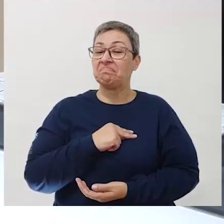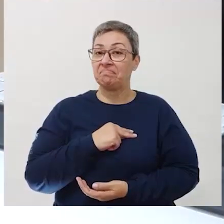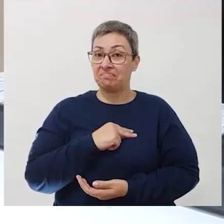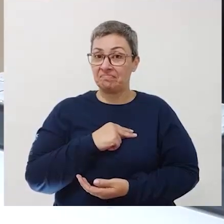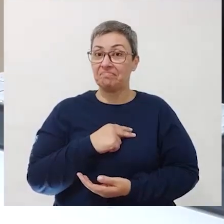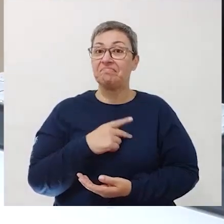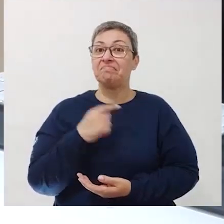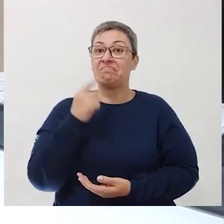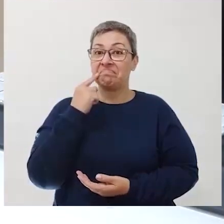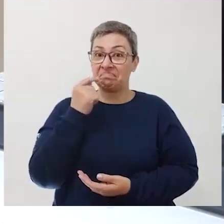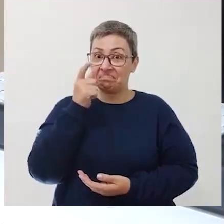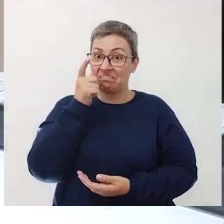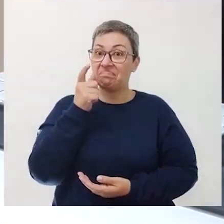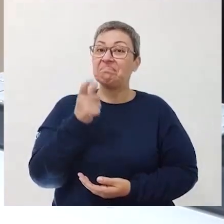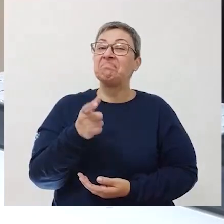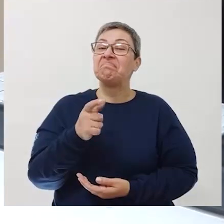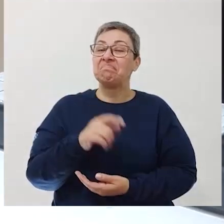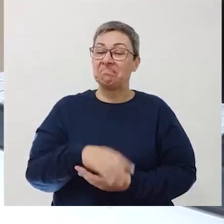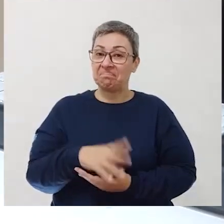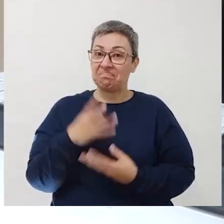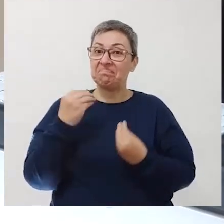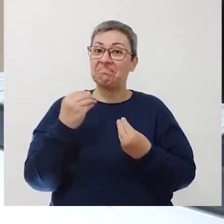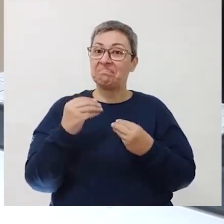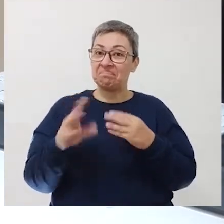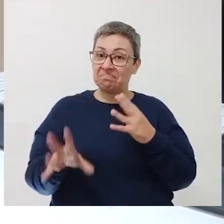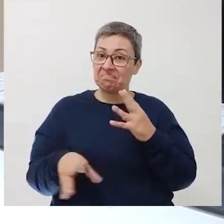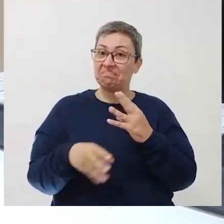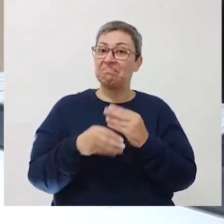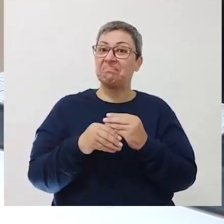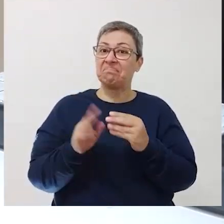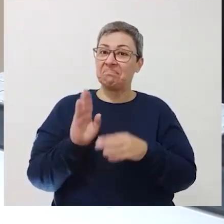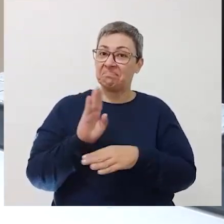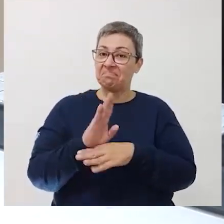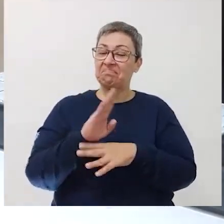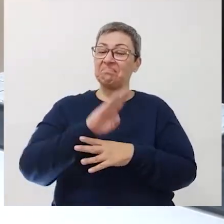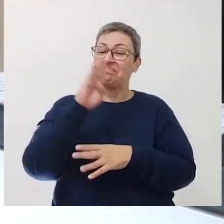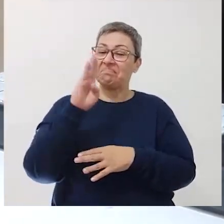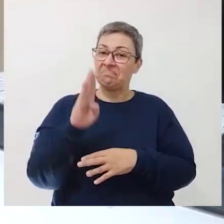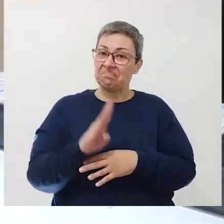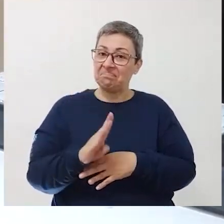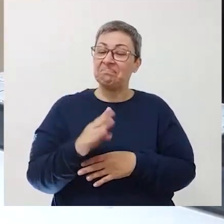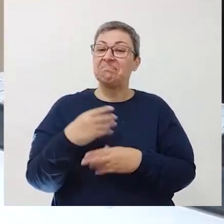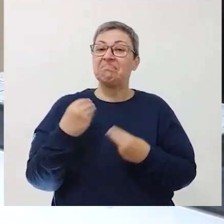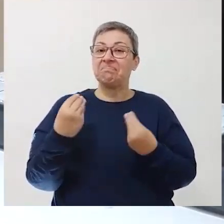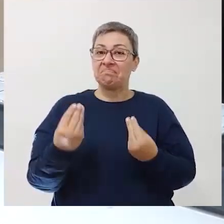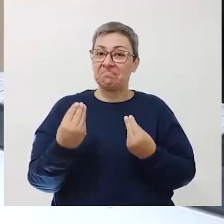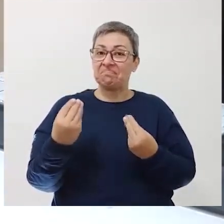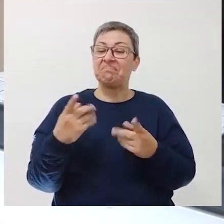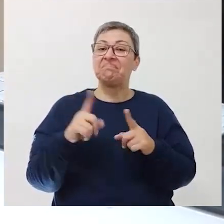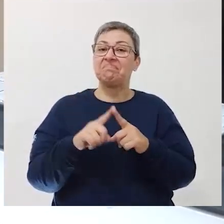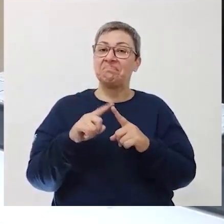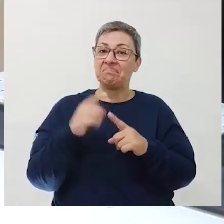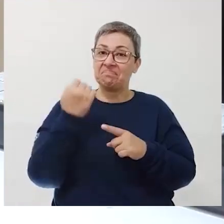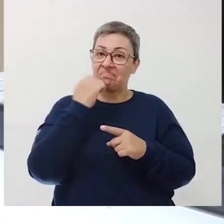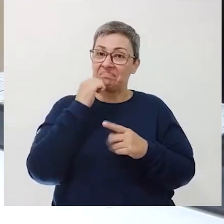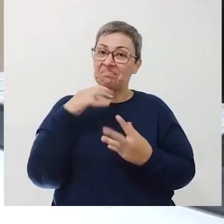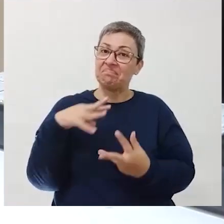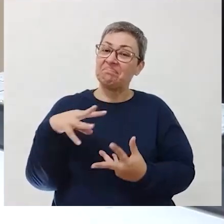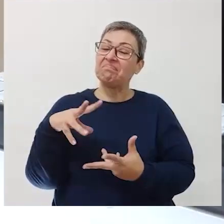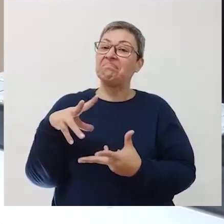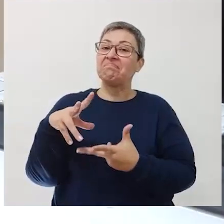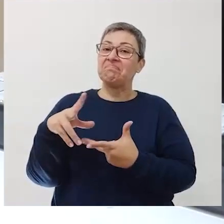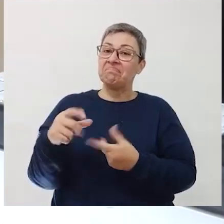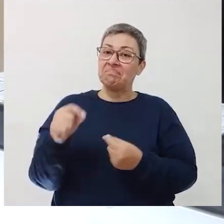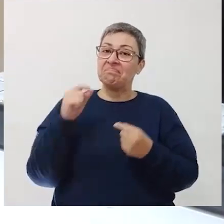Poxa vida! Que interessante a contribuição desse brasileiro aí, né, para a